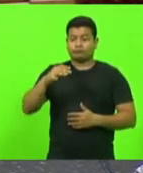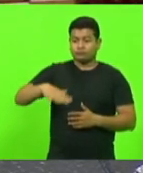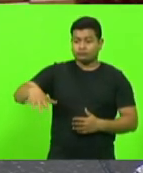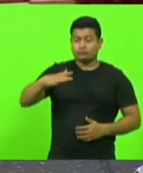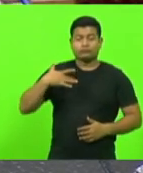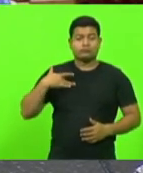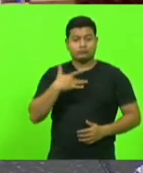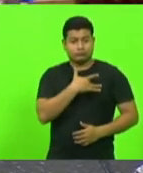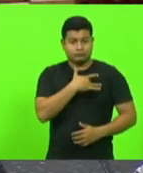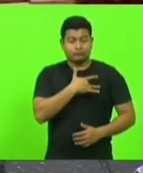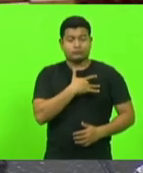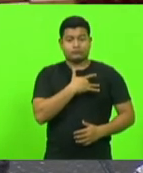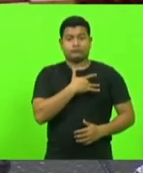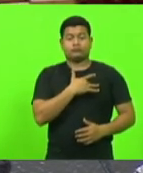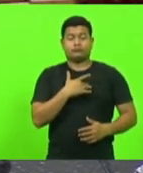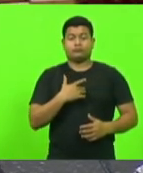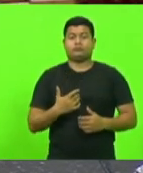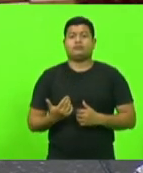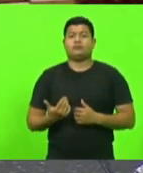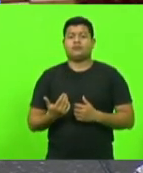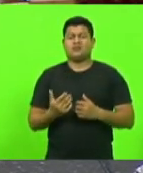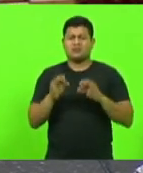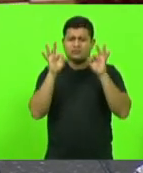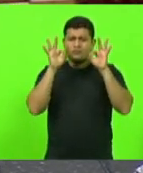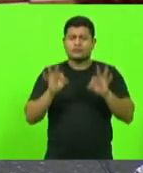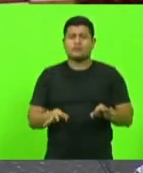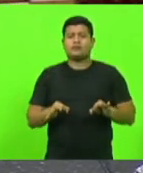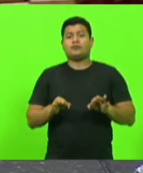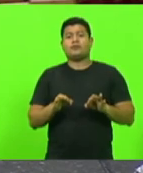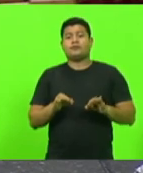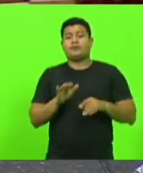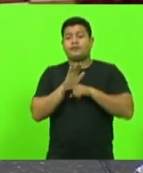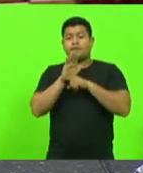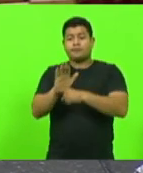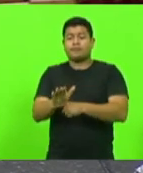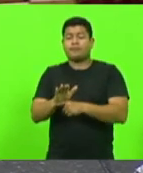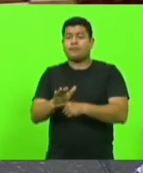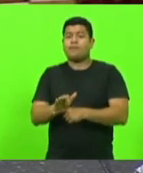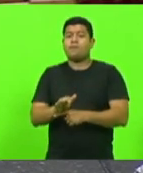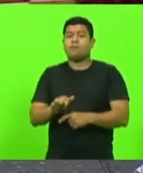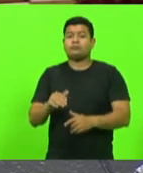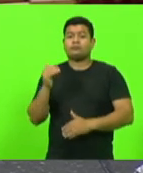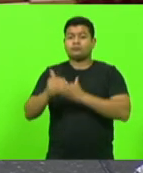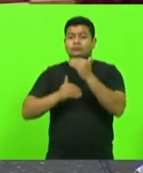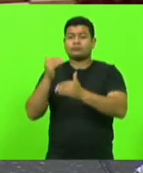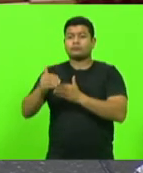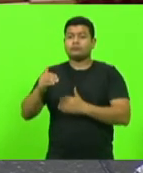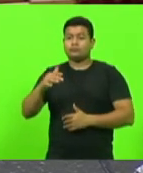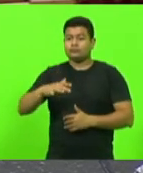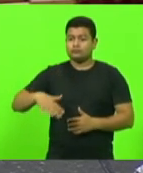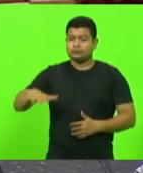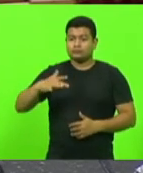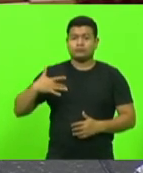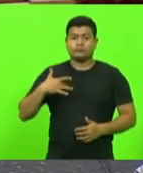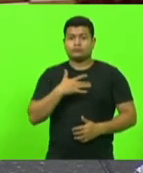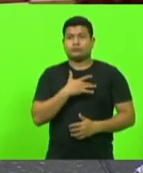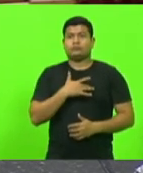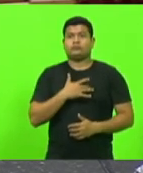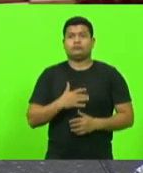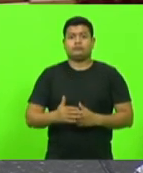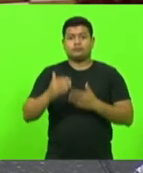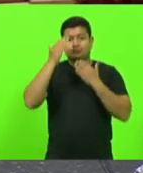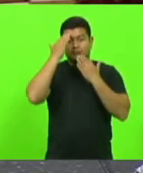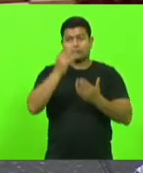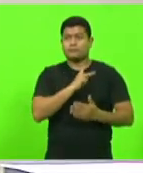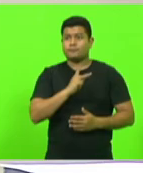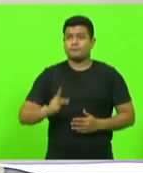e que, com certeza, colabora com o desenvolvimento da saúde com o seu voto vista. Obrigado, senhor